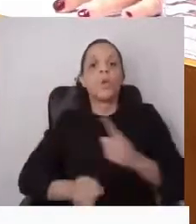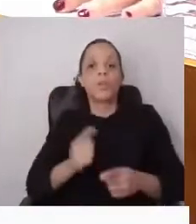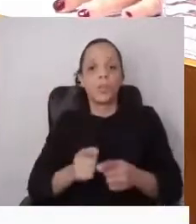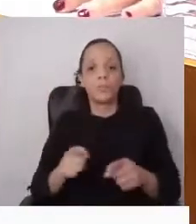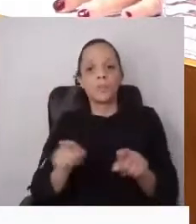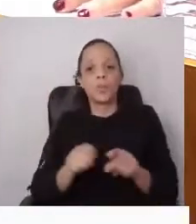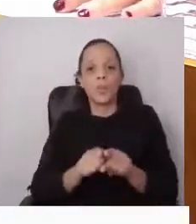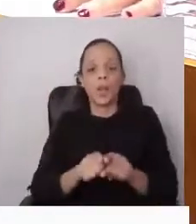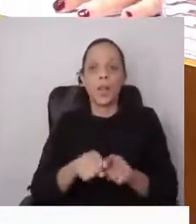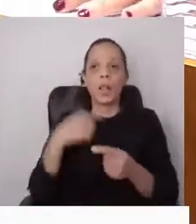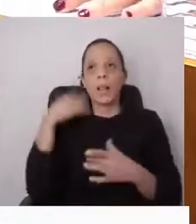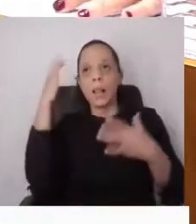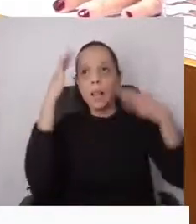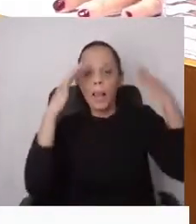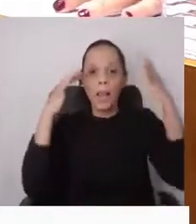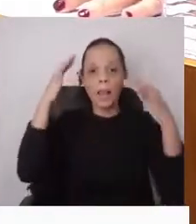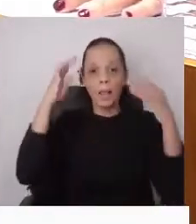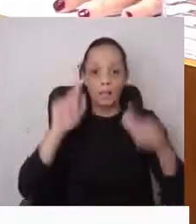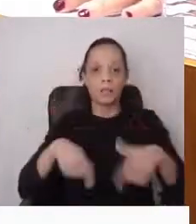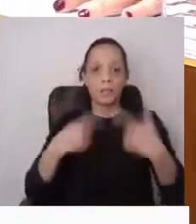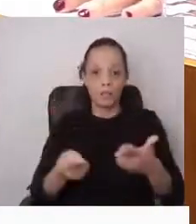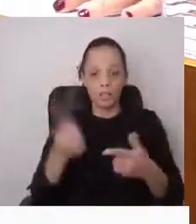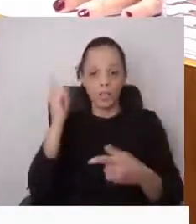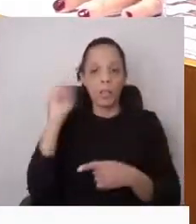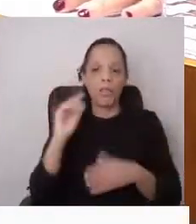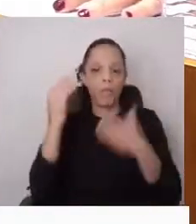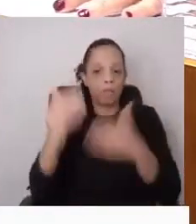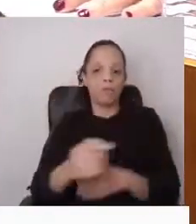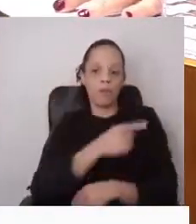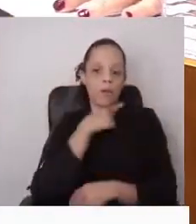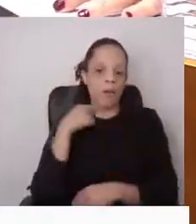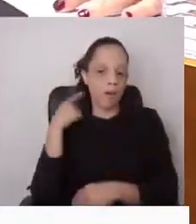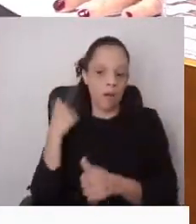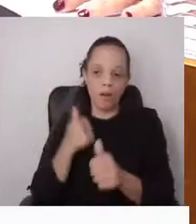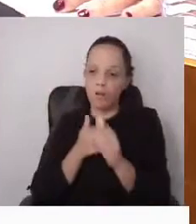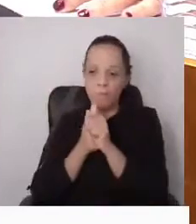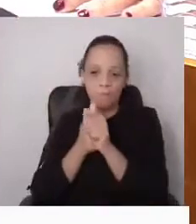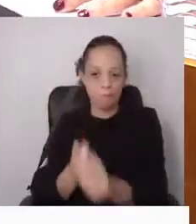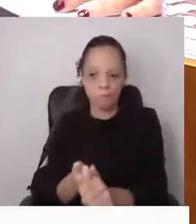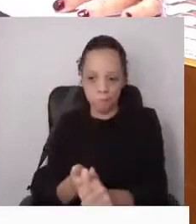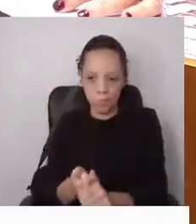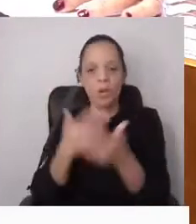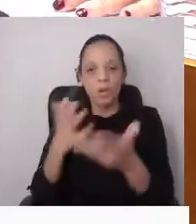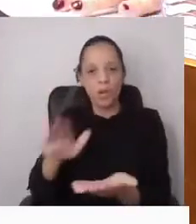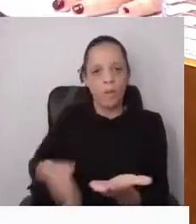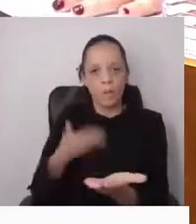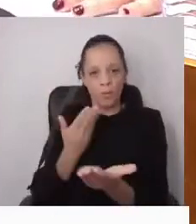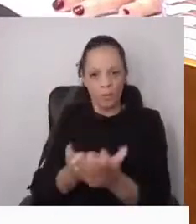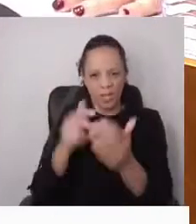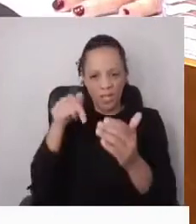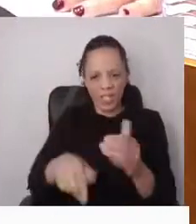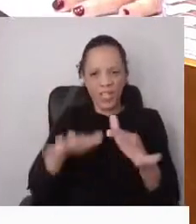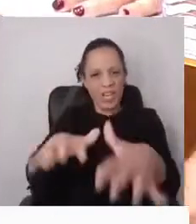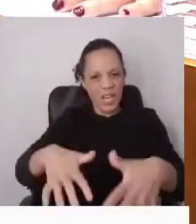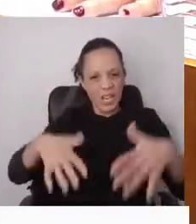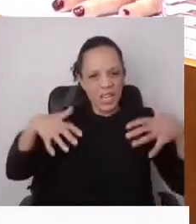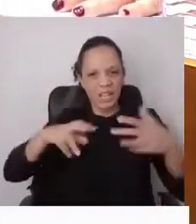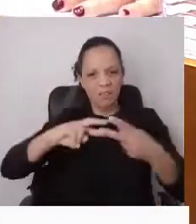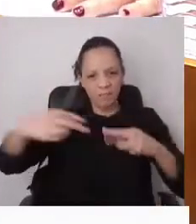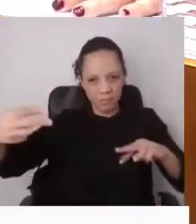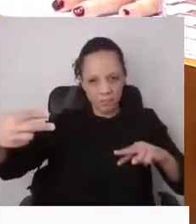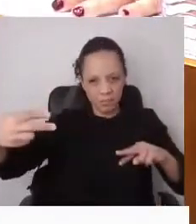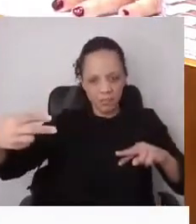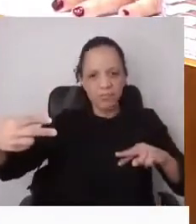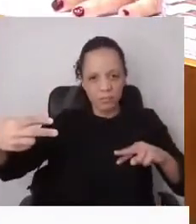retórica, porque são prazos que raramente são cumpridos. Agora, vir propor à Câmara Municipal que cumpra